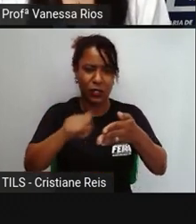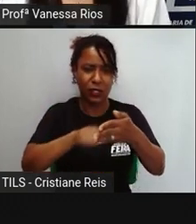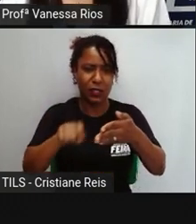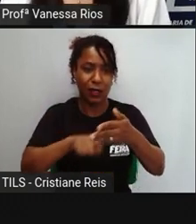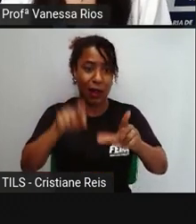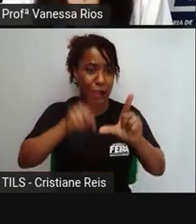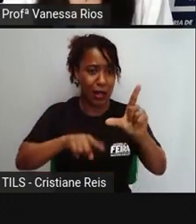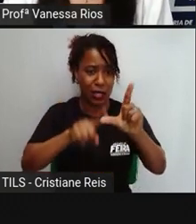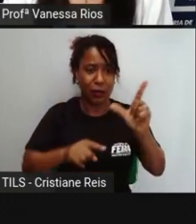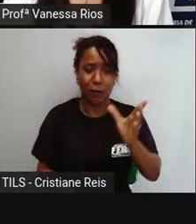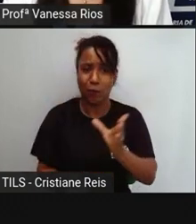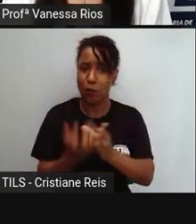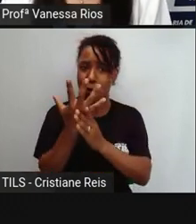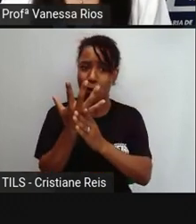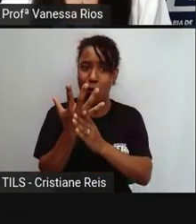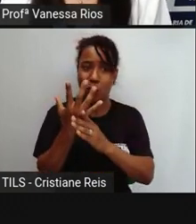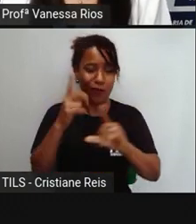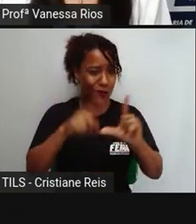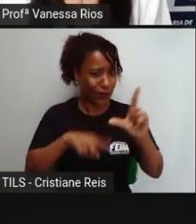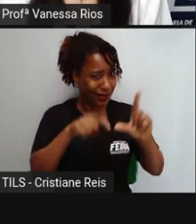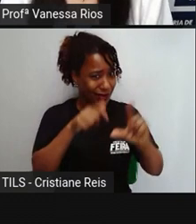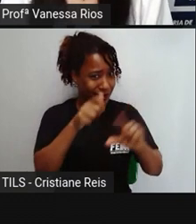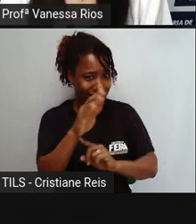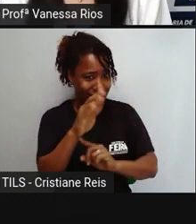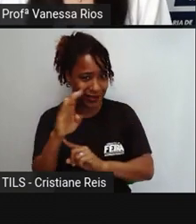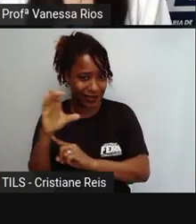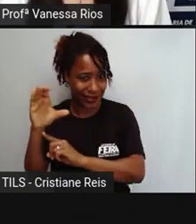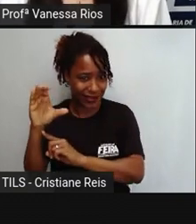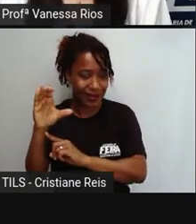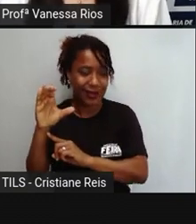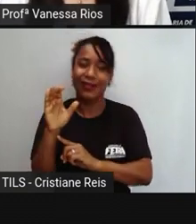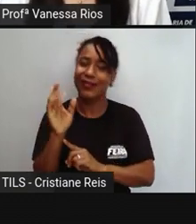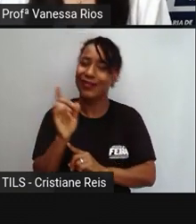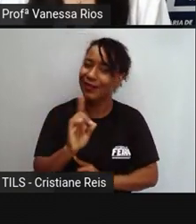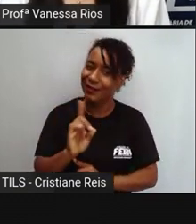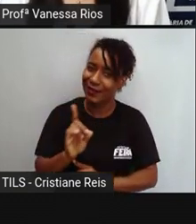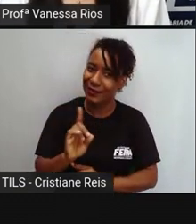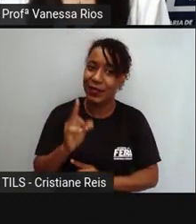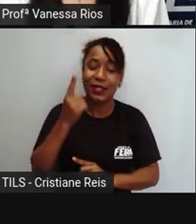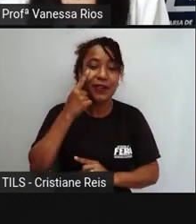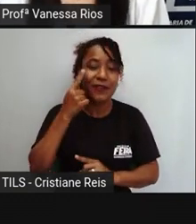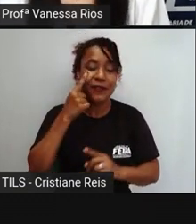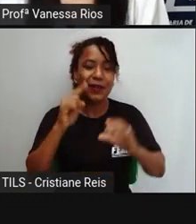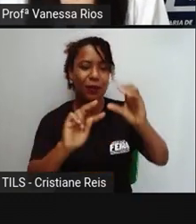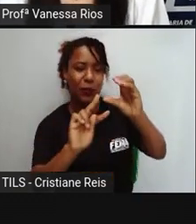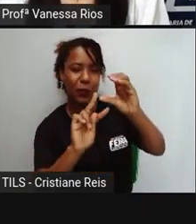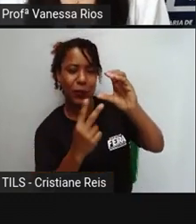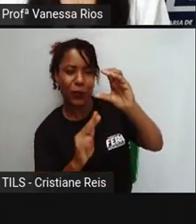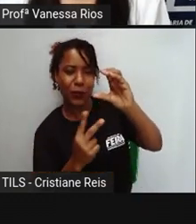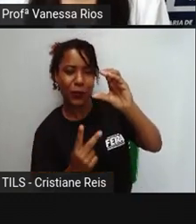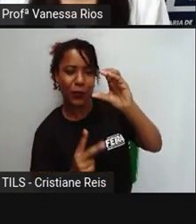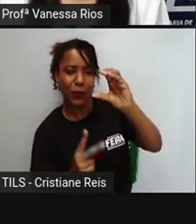letras, com palavras, olhem só. Aí a gente precisa entender o que é criptografia.